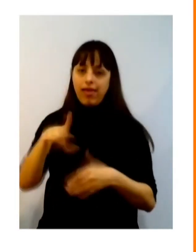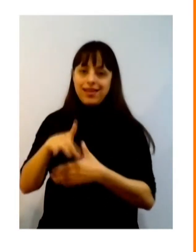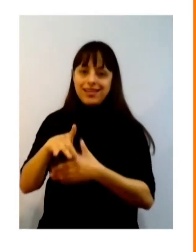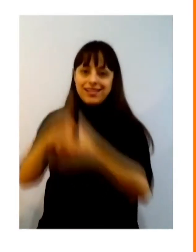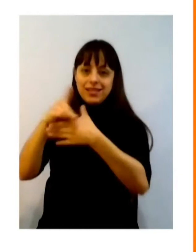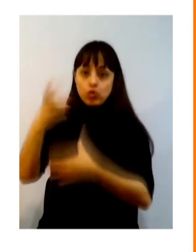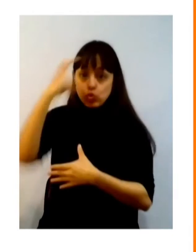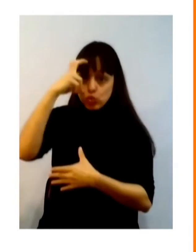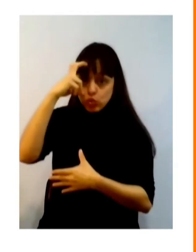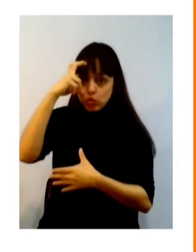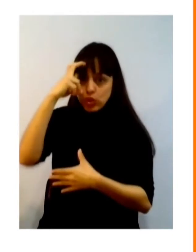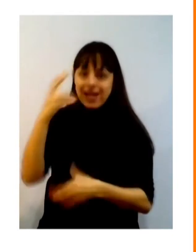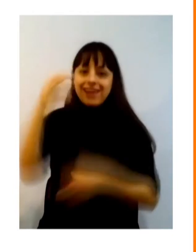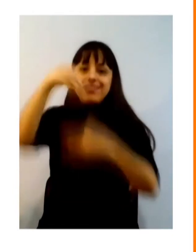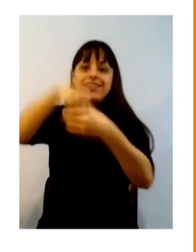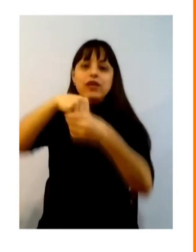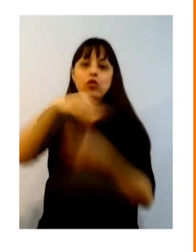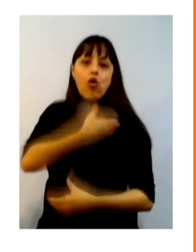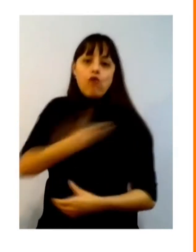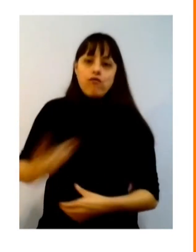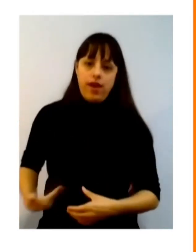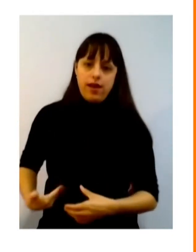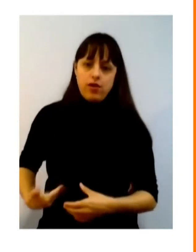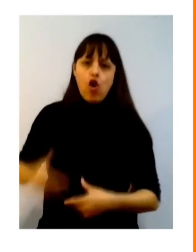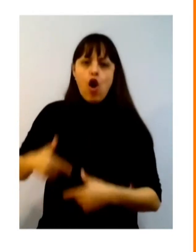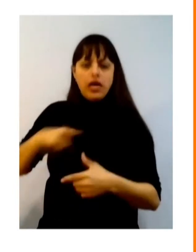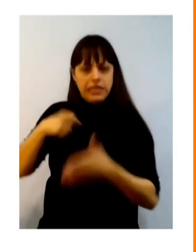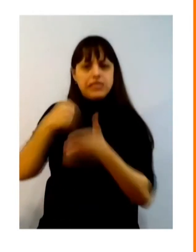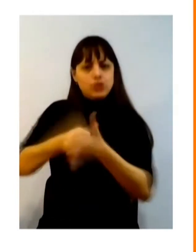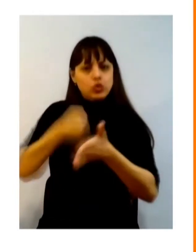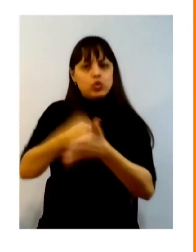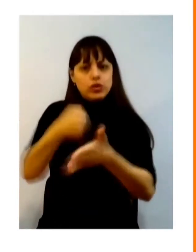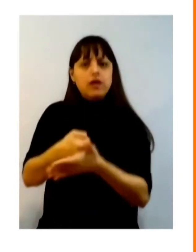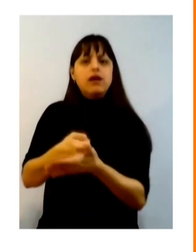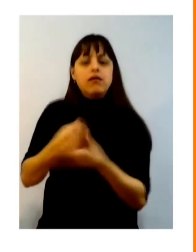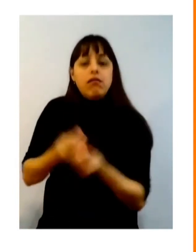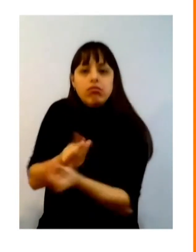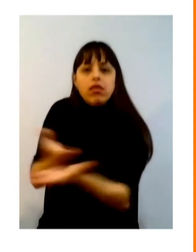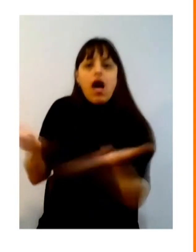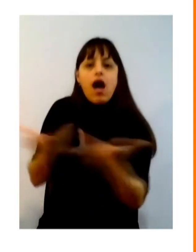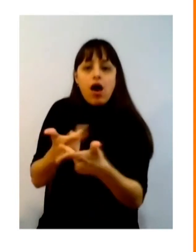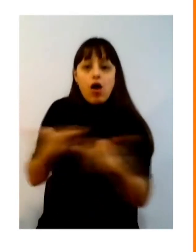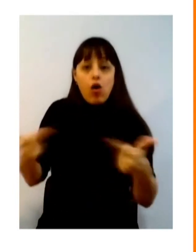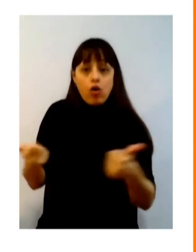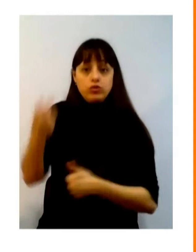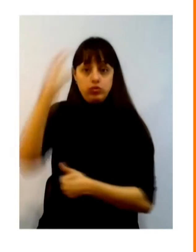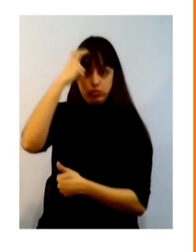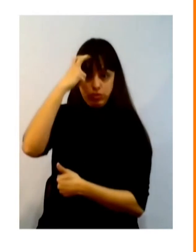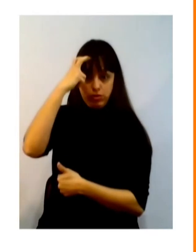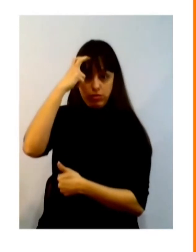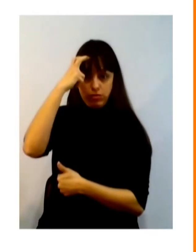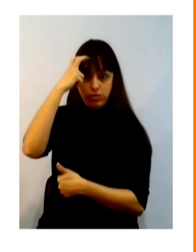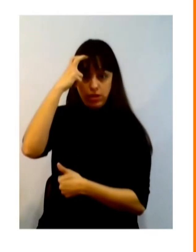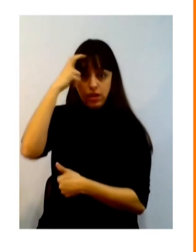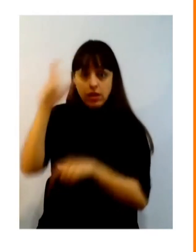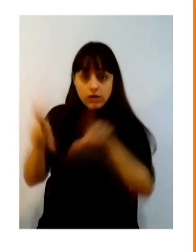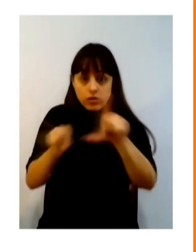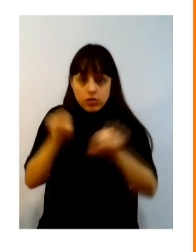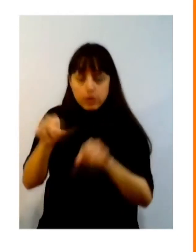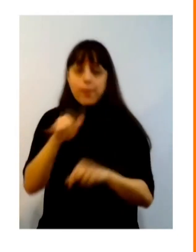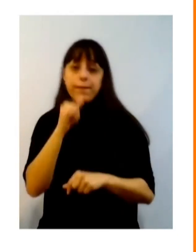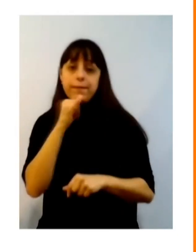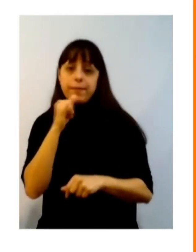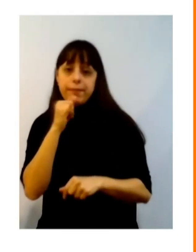contexto, nesse momento, procurar os recursos, as medidas de emergência para o setor cultural, quais são os líderes culturais que nós